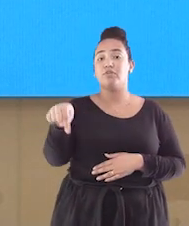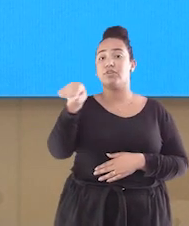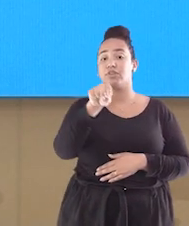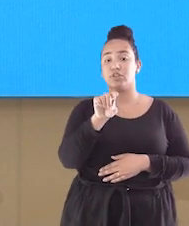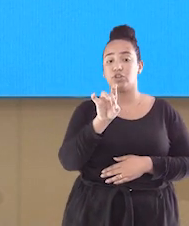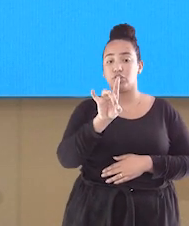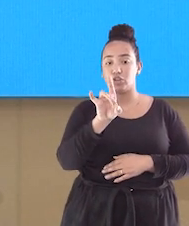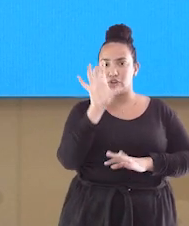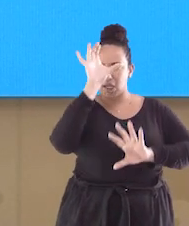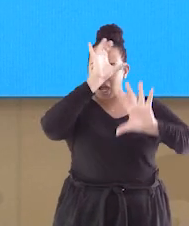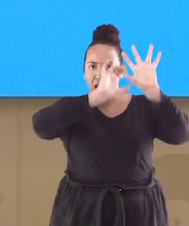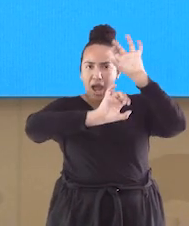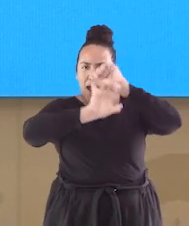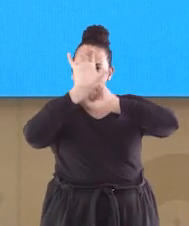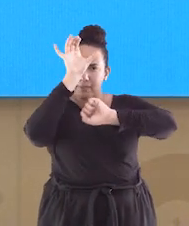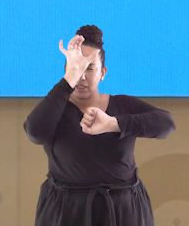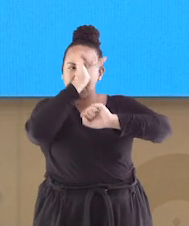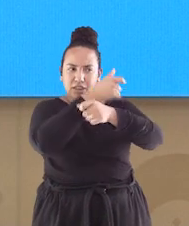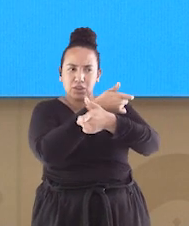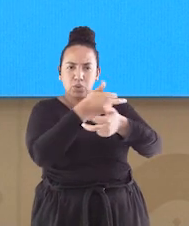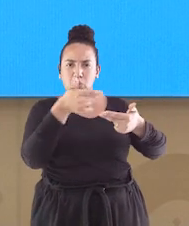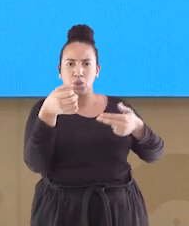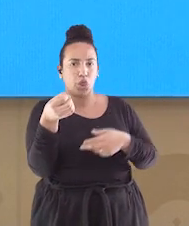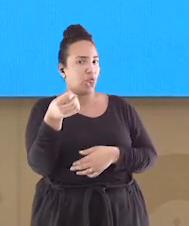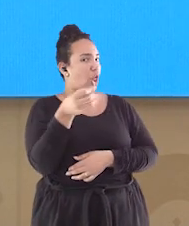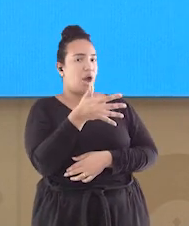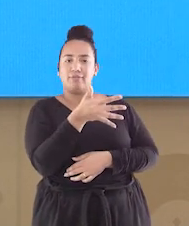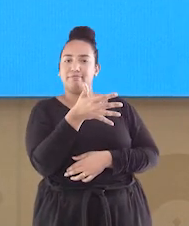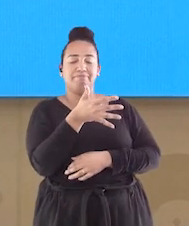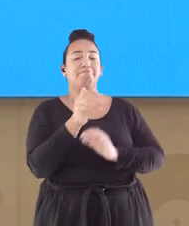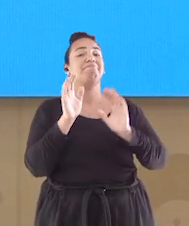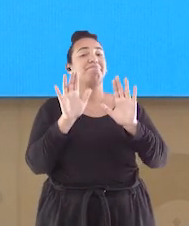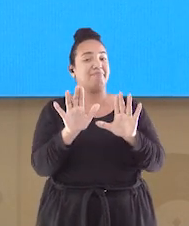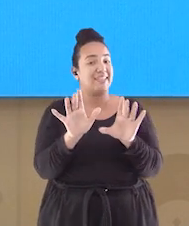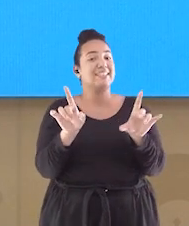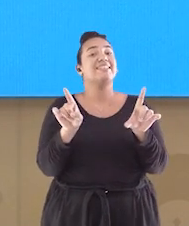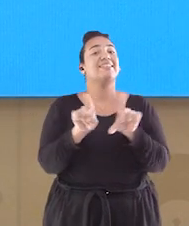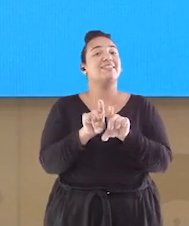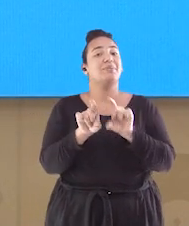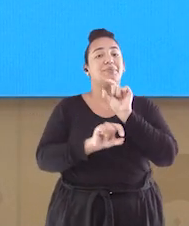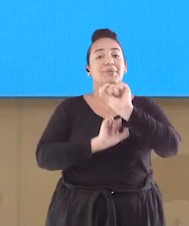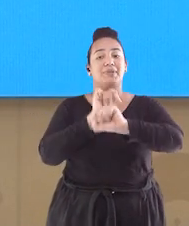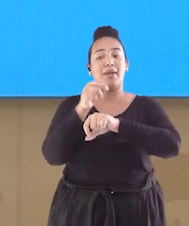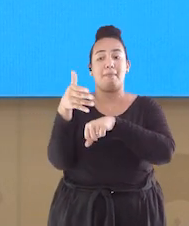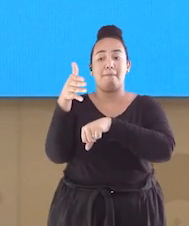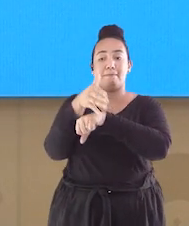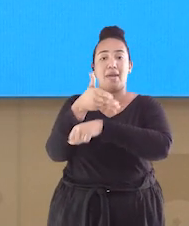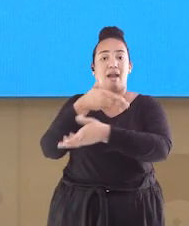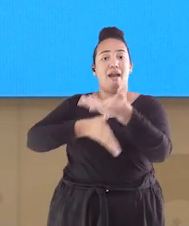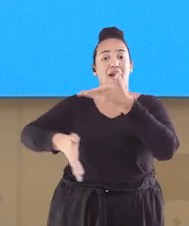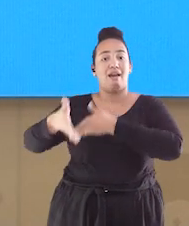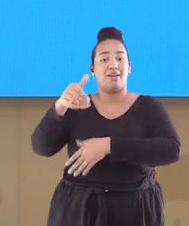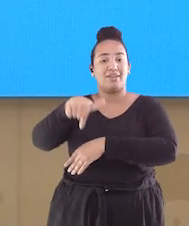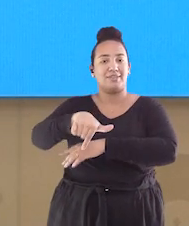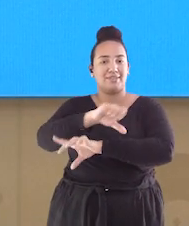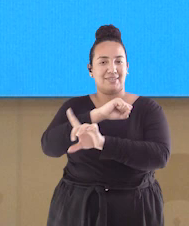aprendendo coisas novas e se atualizando, mas também participando dessa realidade social.